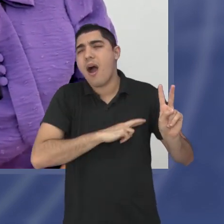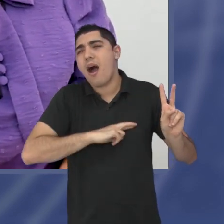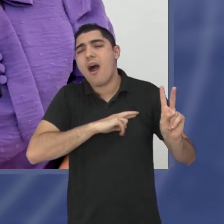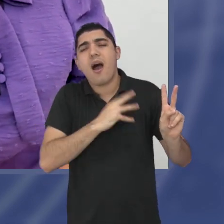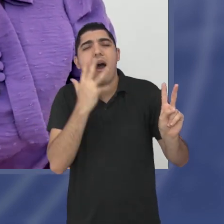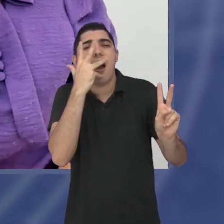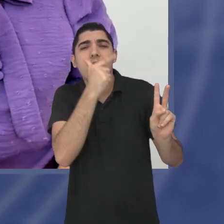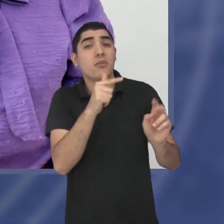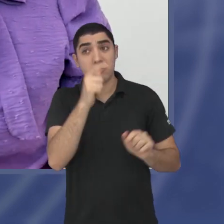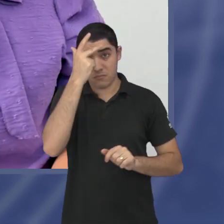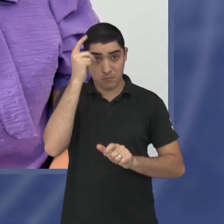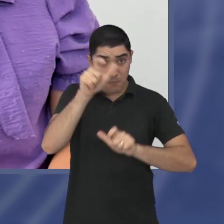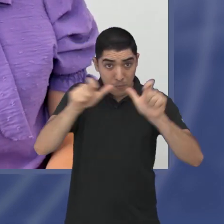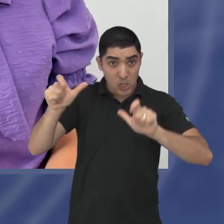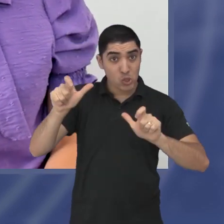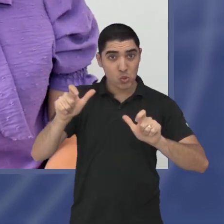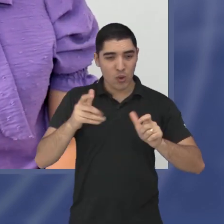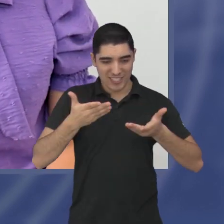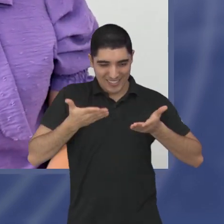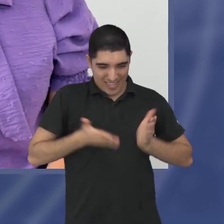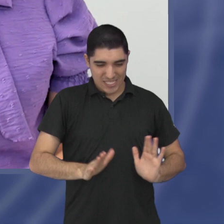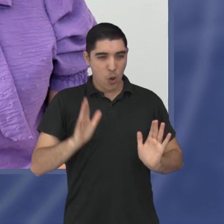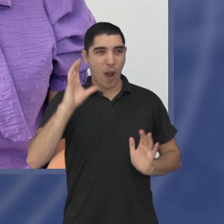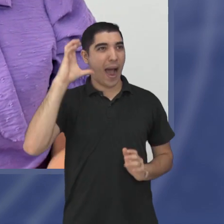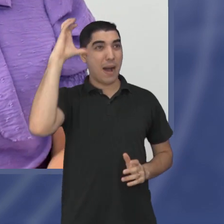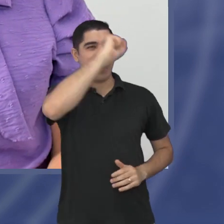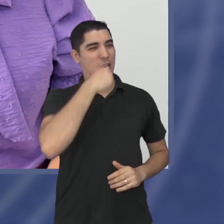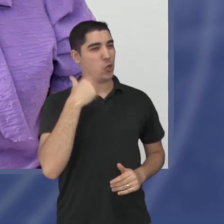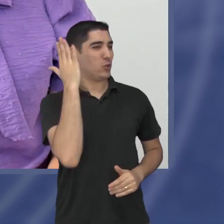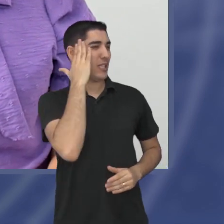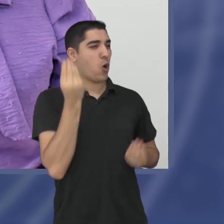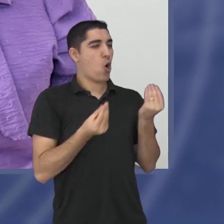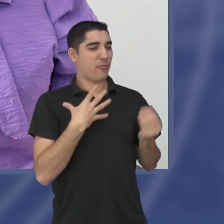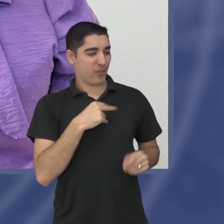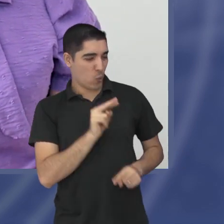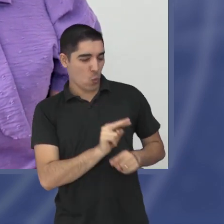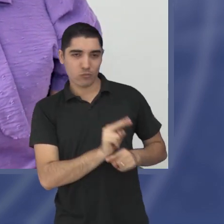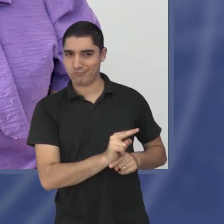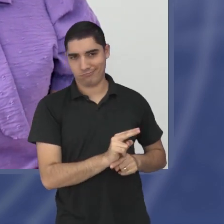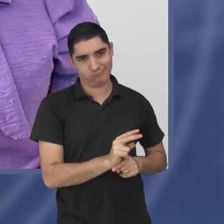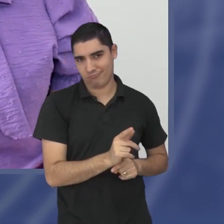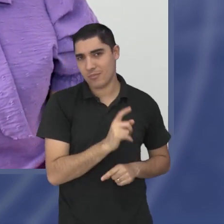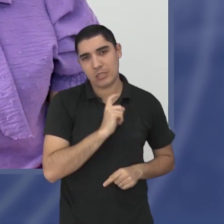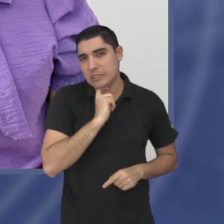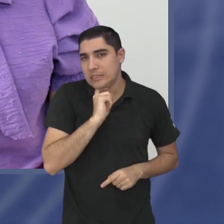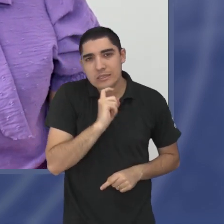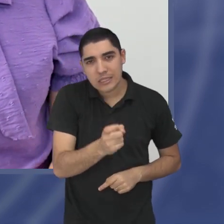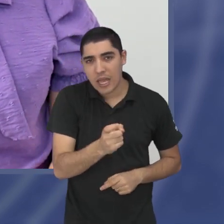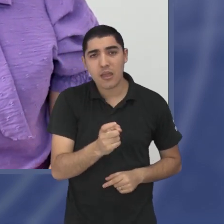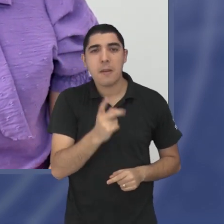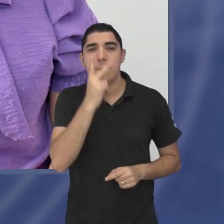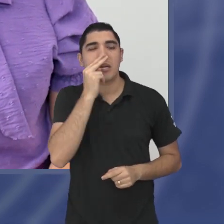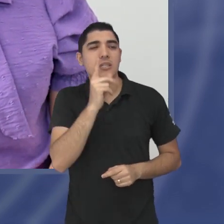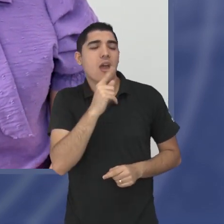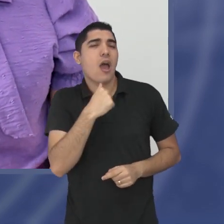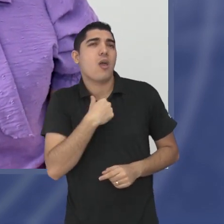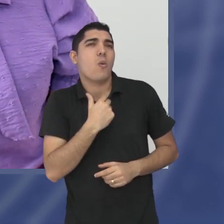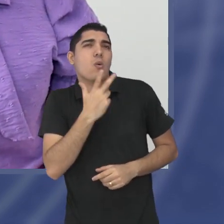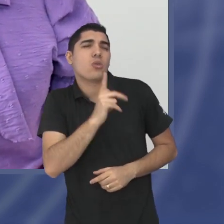digamos assim, por mais que as pessoas tenham sonhos, sonhos, mas eu acho que vai muito mais para esse lado da romantização, né?